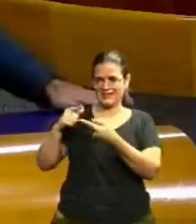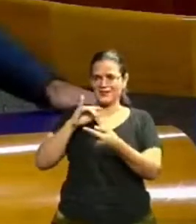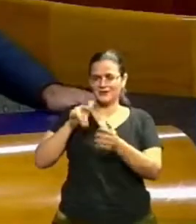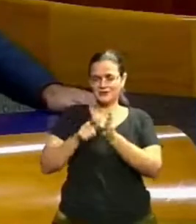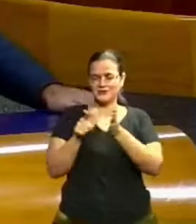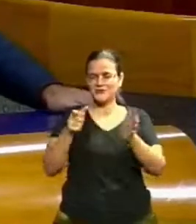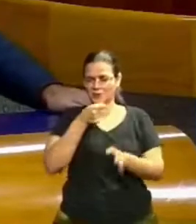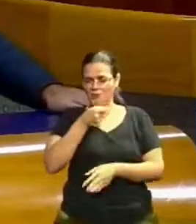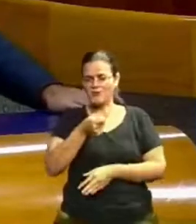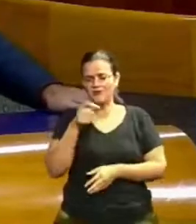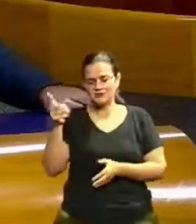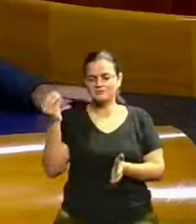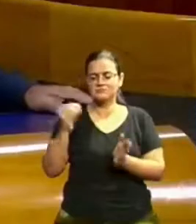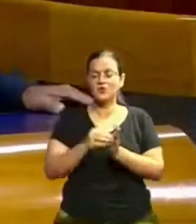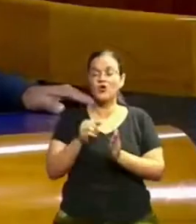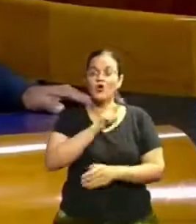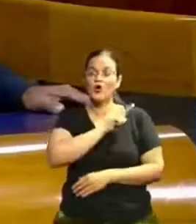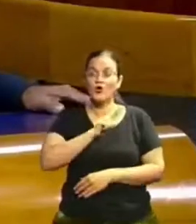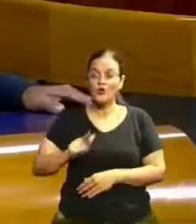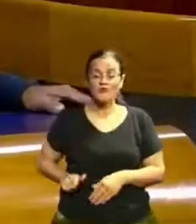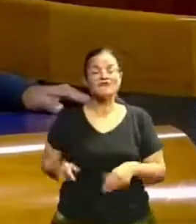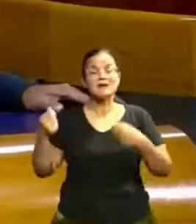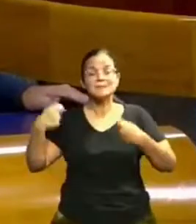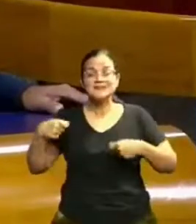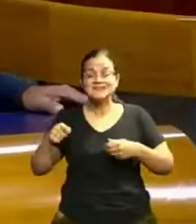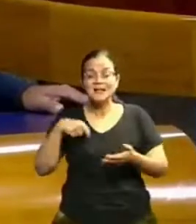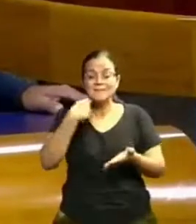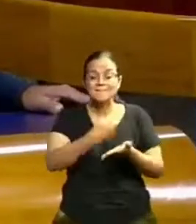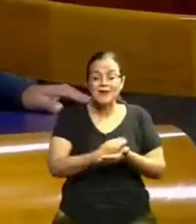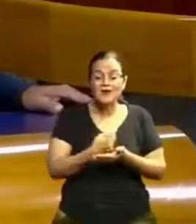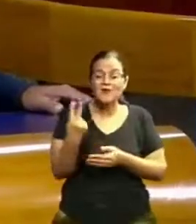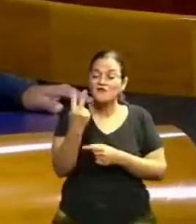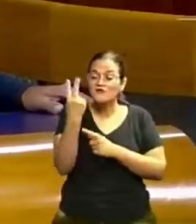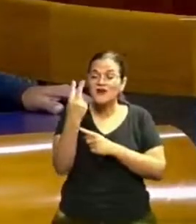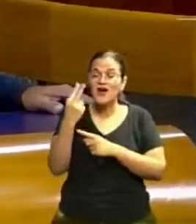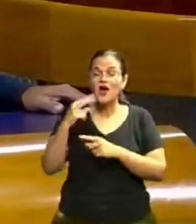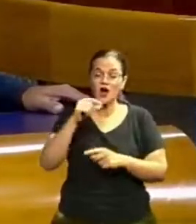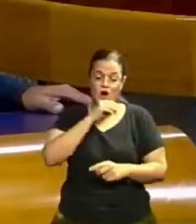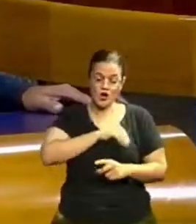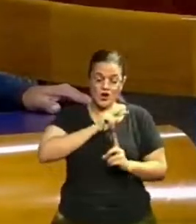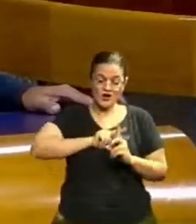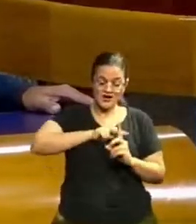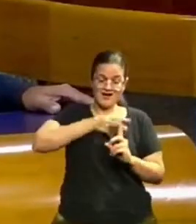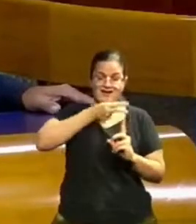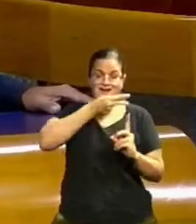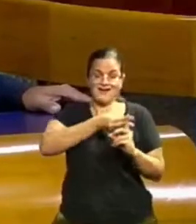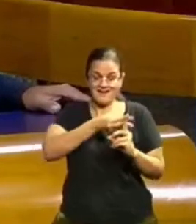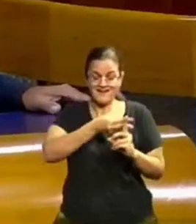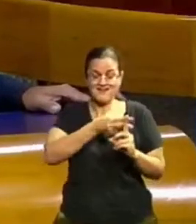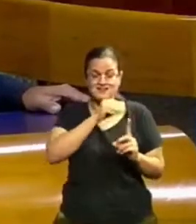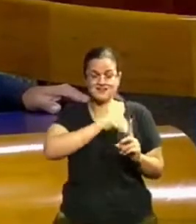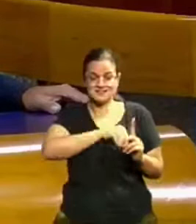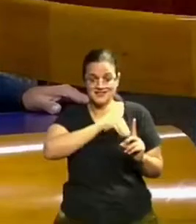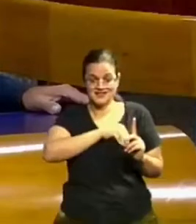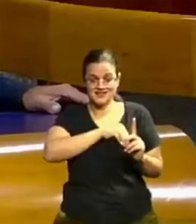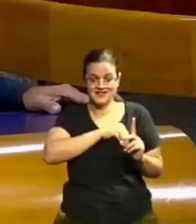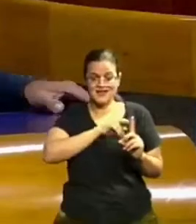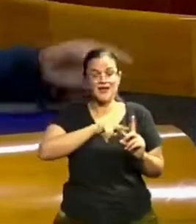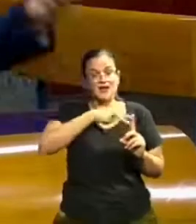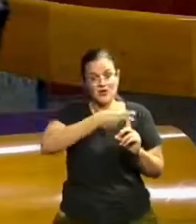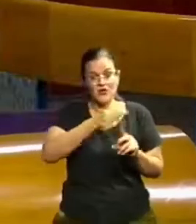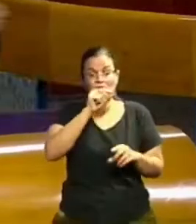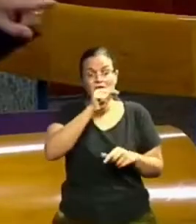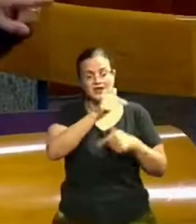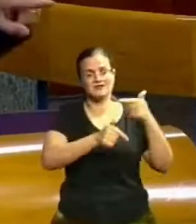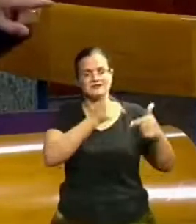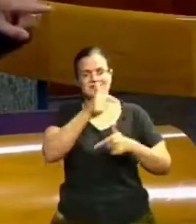jornal popular. O governo deveria pagar o valor da hora extra remunerada à altura